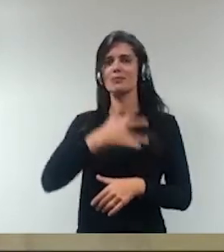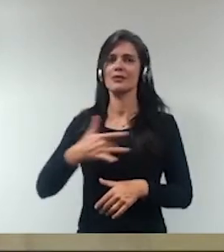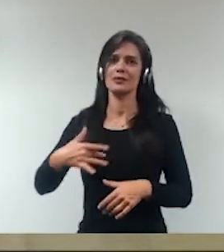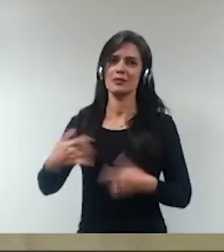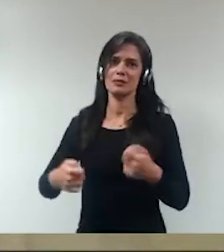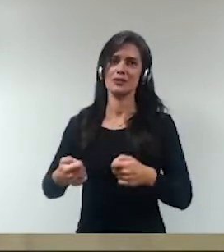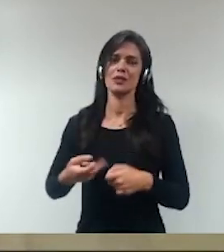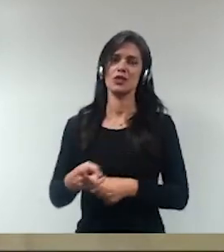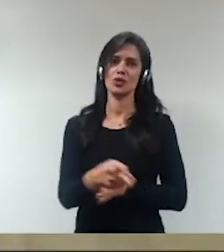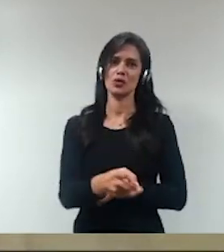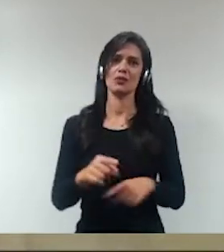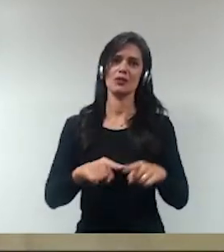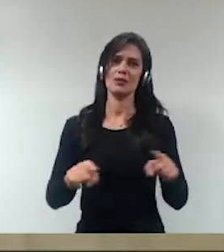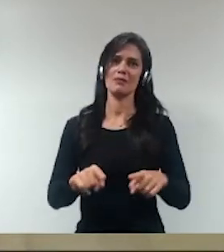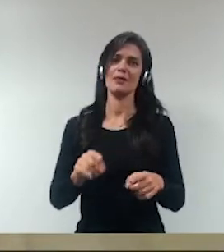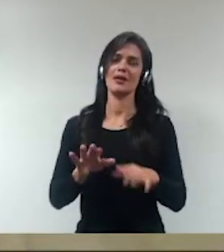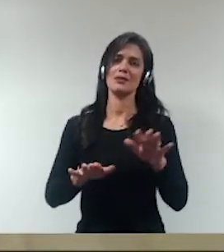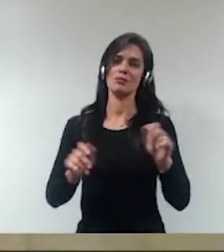situação,